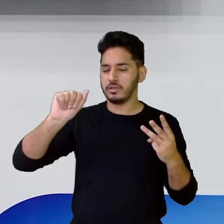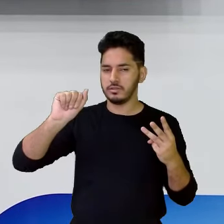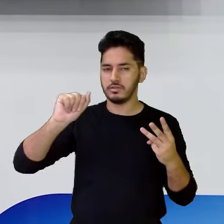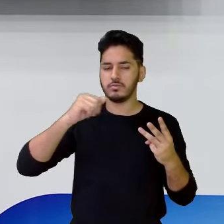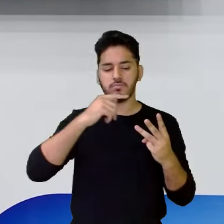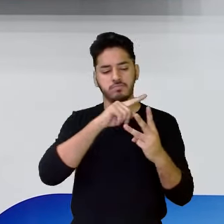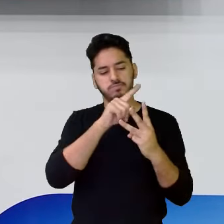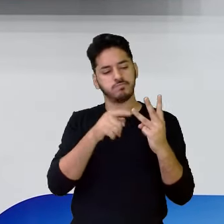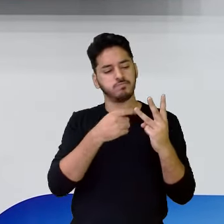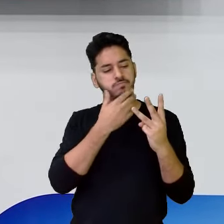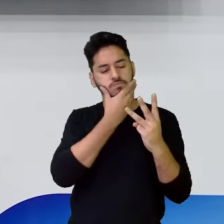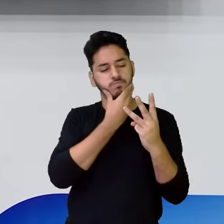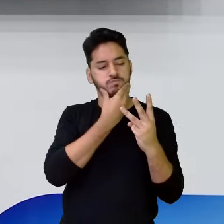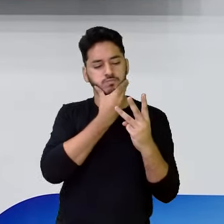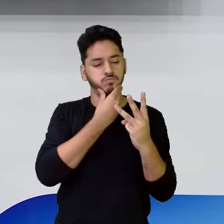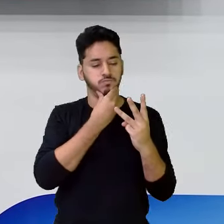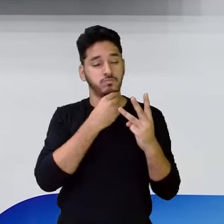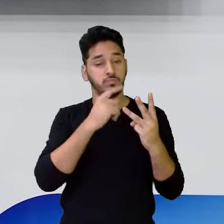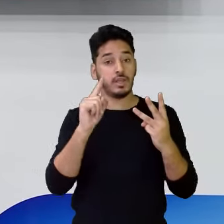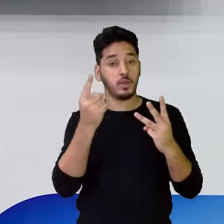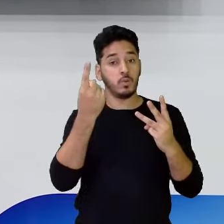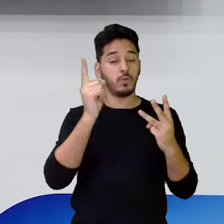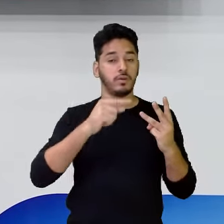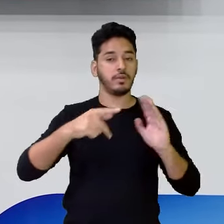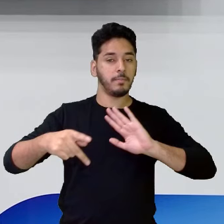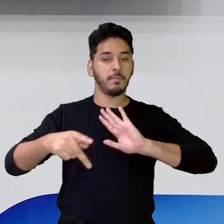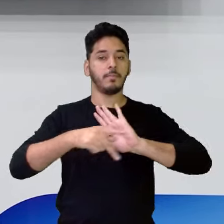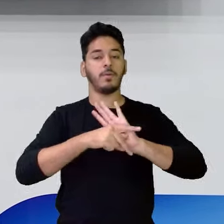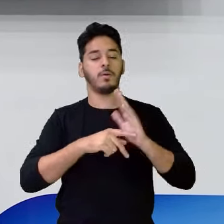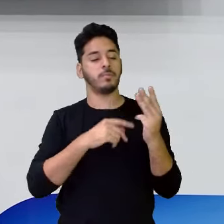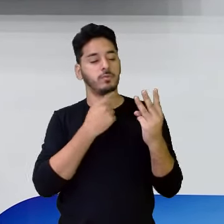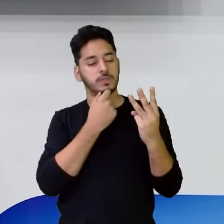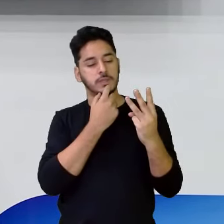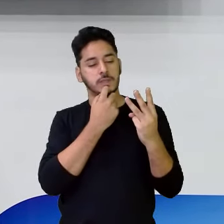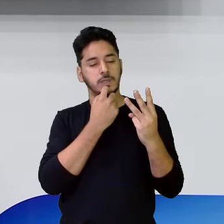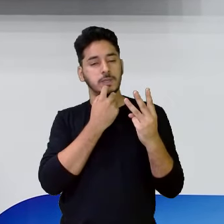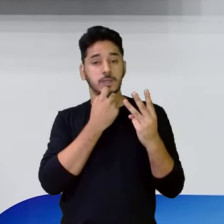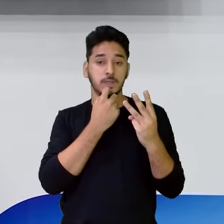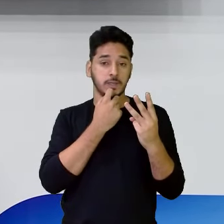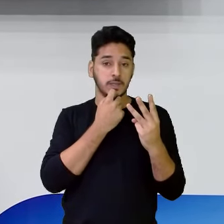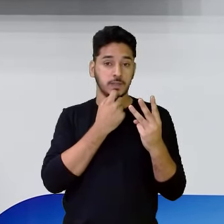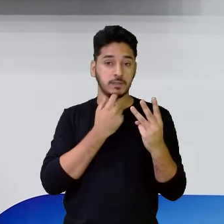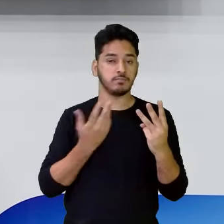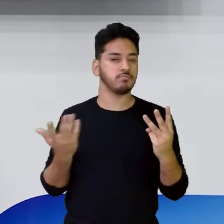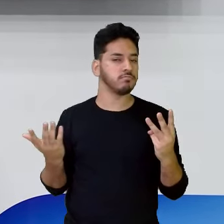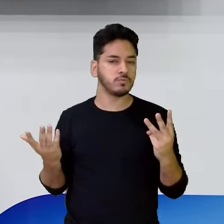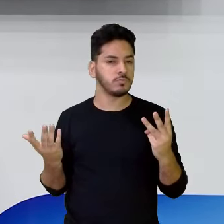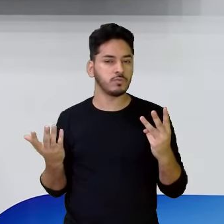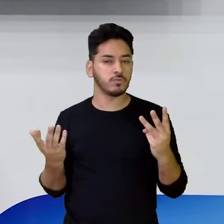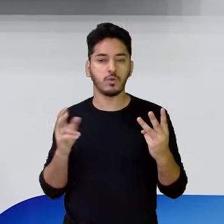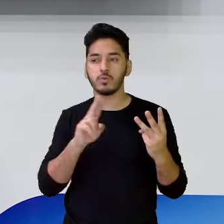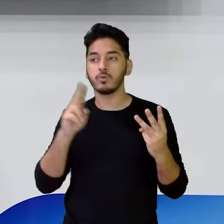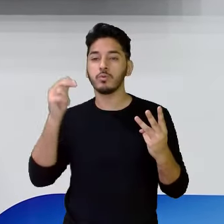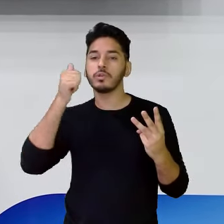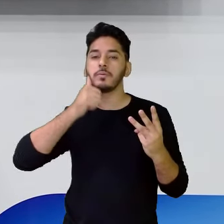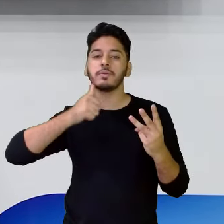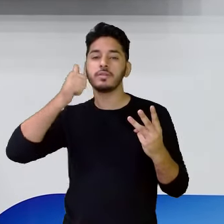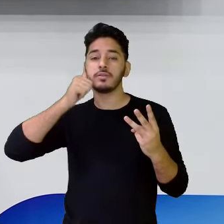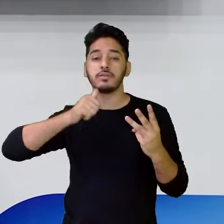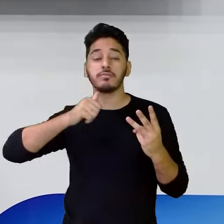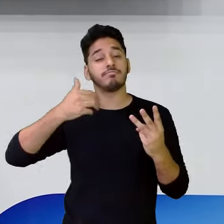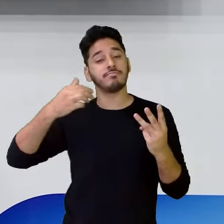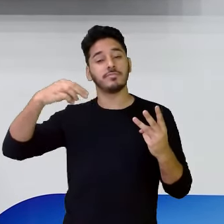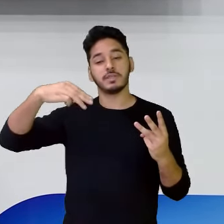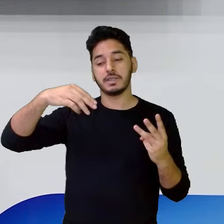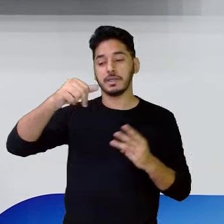substantivos. Um substantivo comum, o outro substantivo próprio. Marina